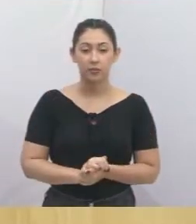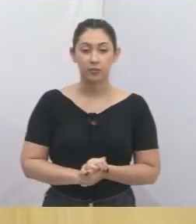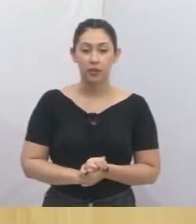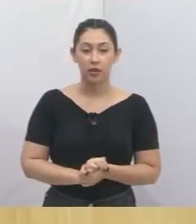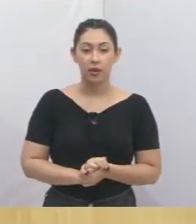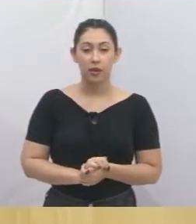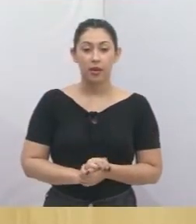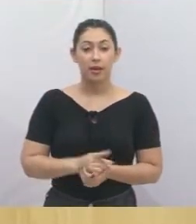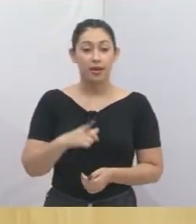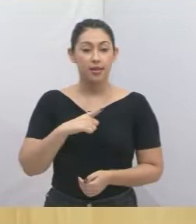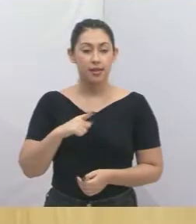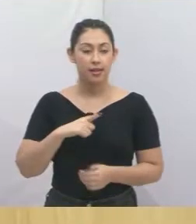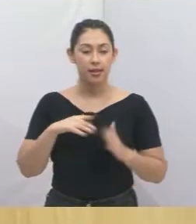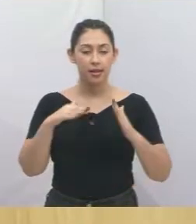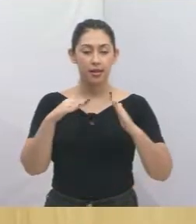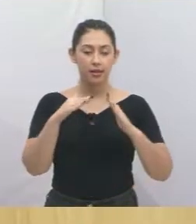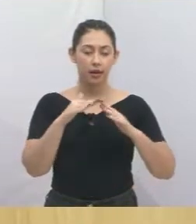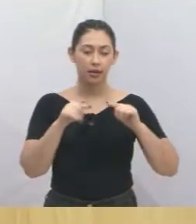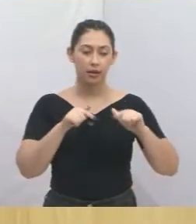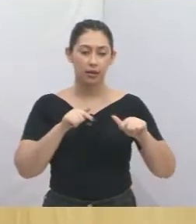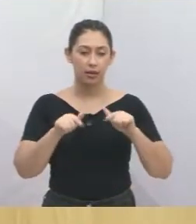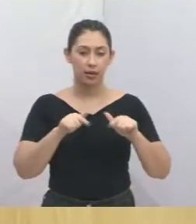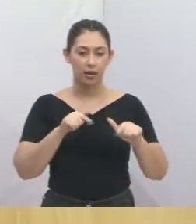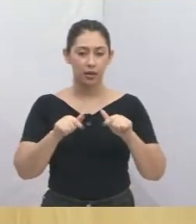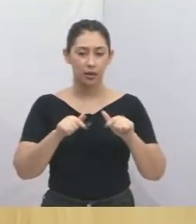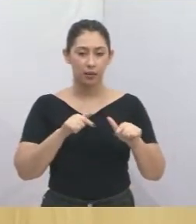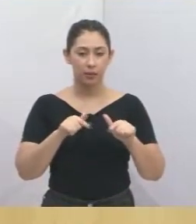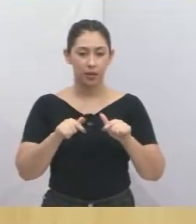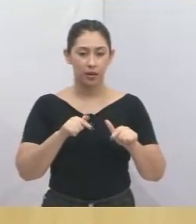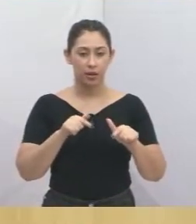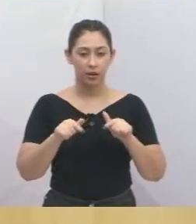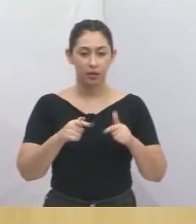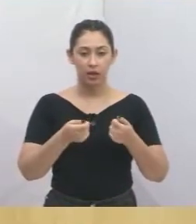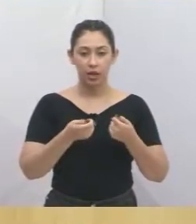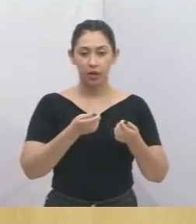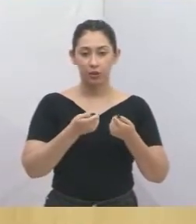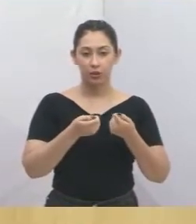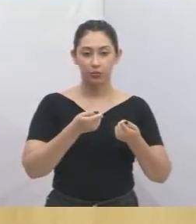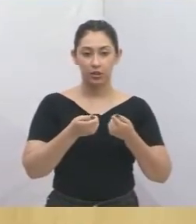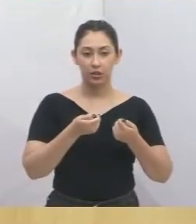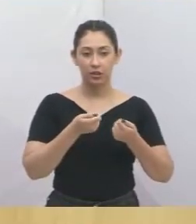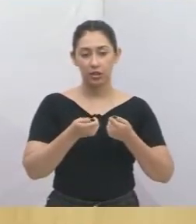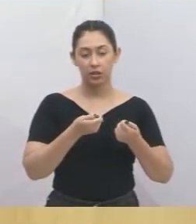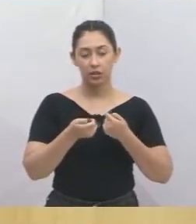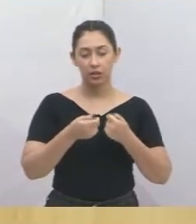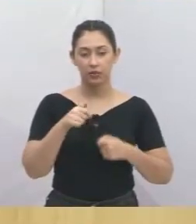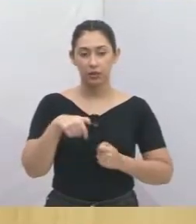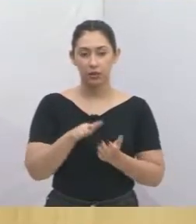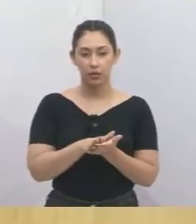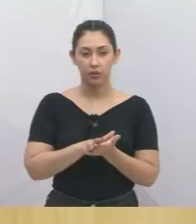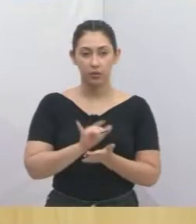de trabalho à distância no âmbito de uma administração direta e indireta do município de Jacareí.